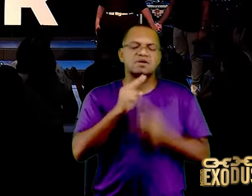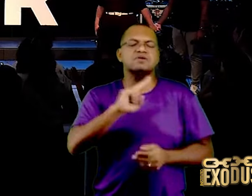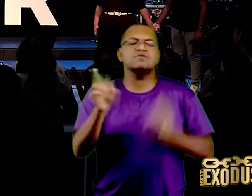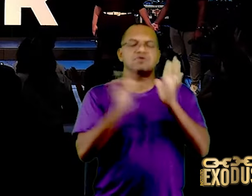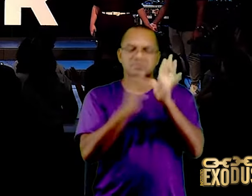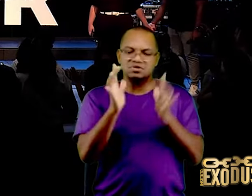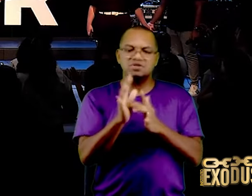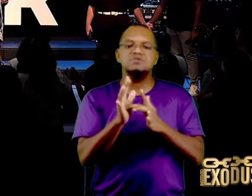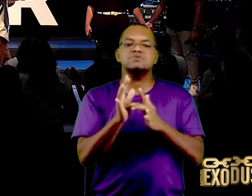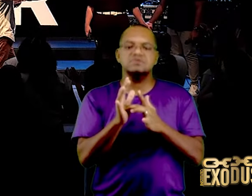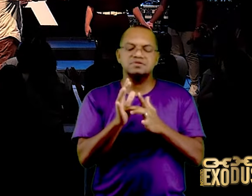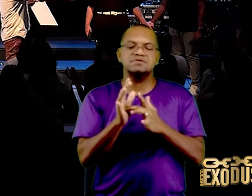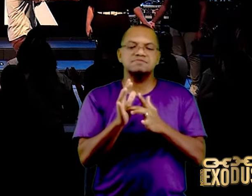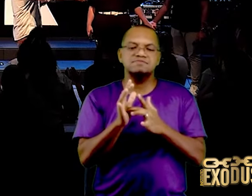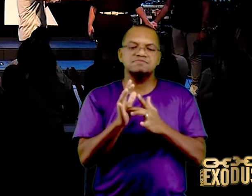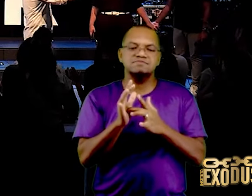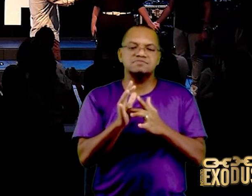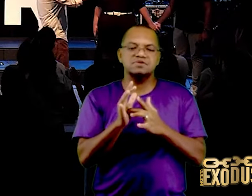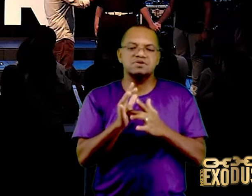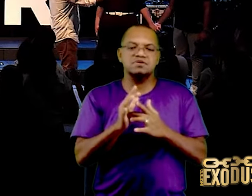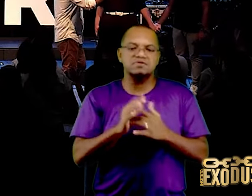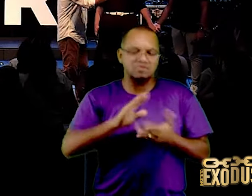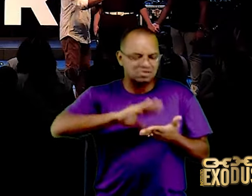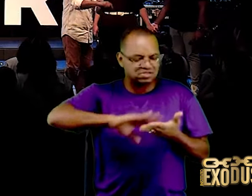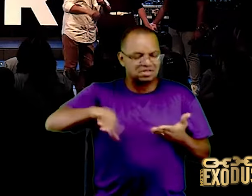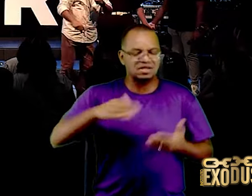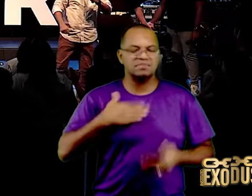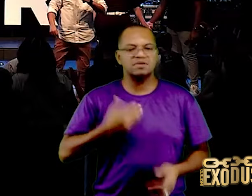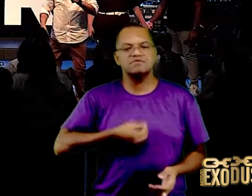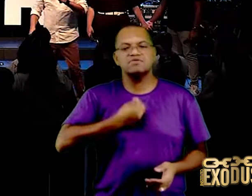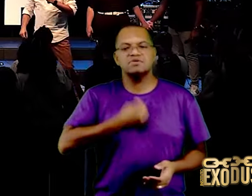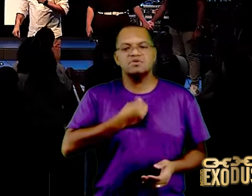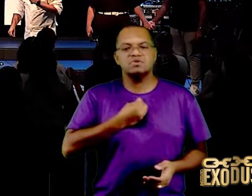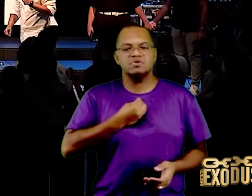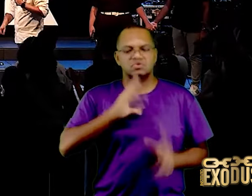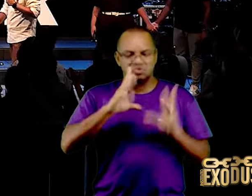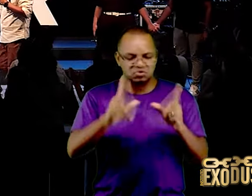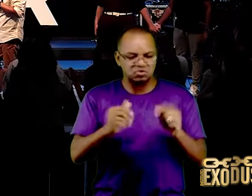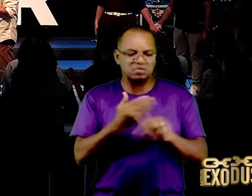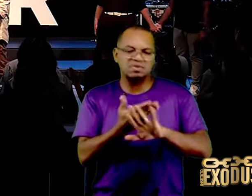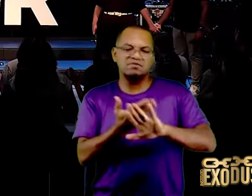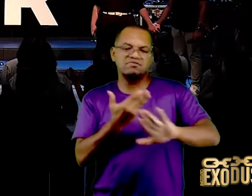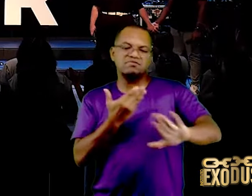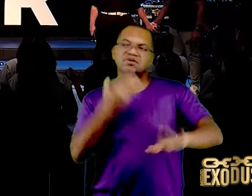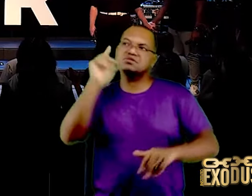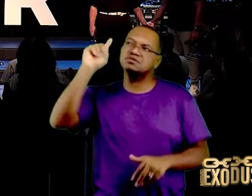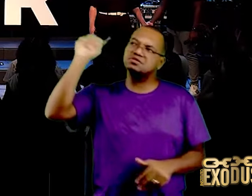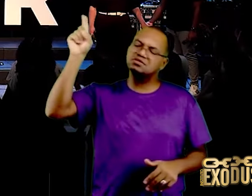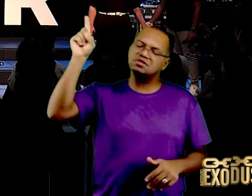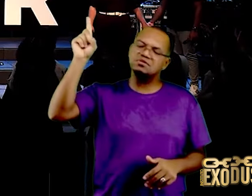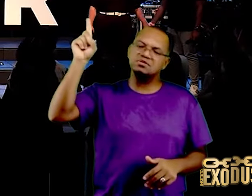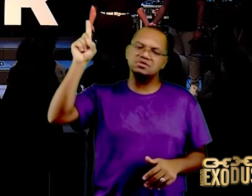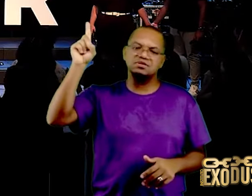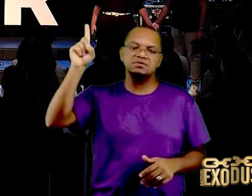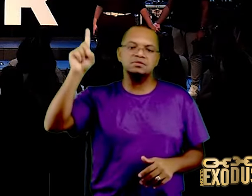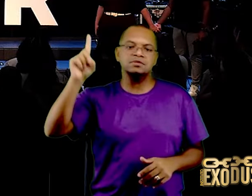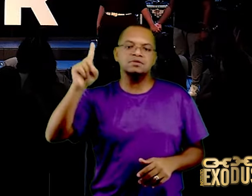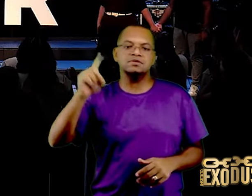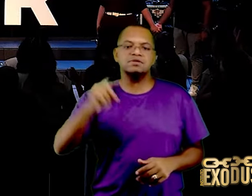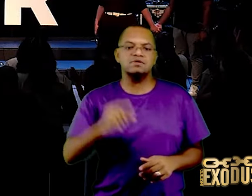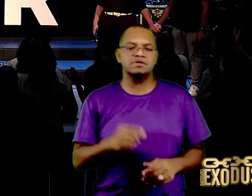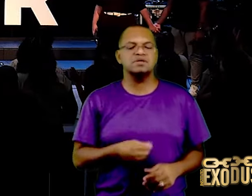Jesus, eu vou retirar da minha vida, tudo que me afasta do Senhor, e vou viver uma vida de fé,